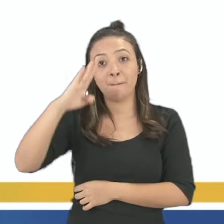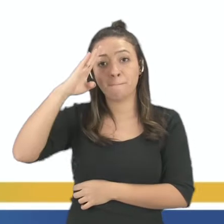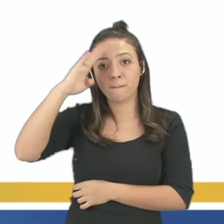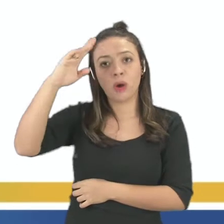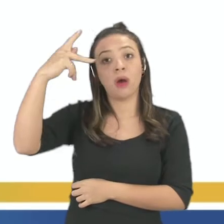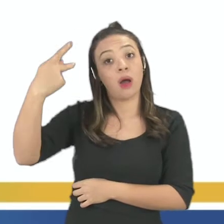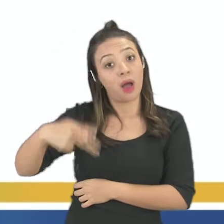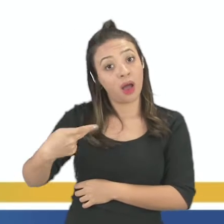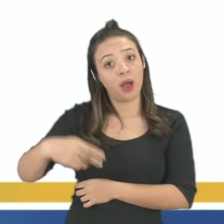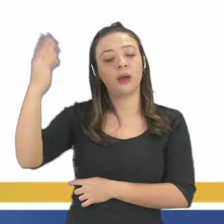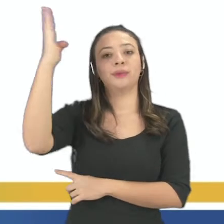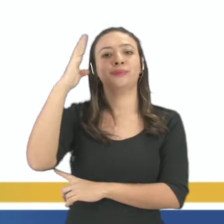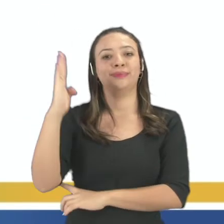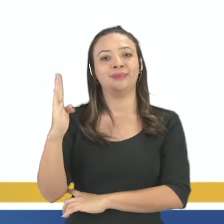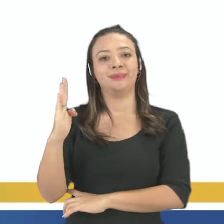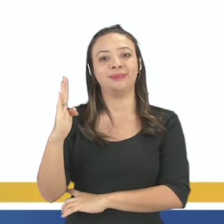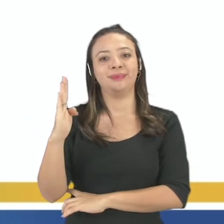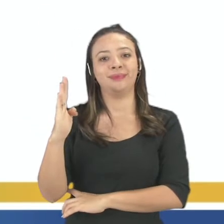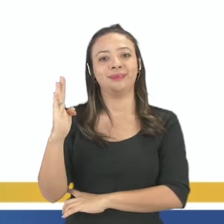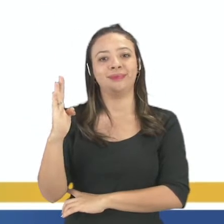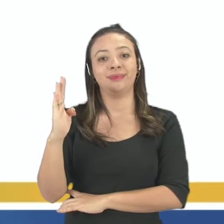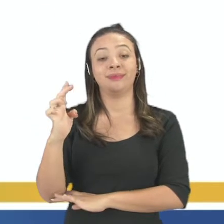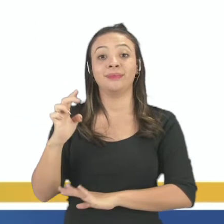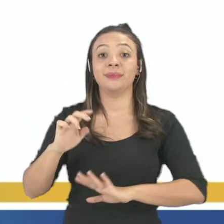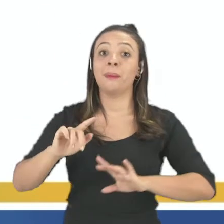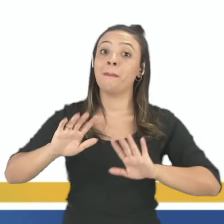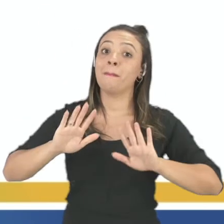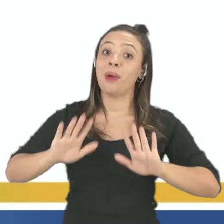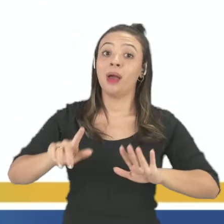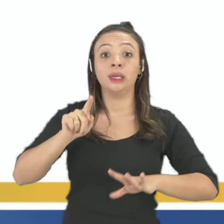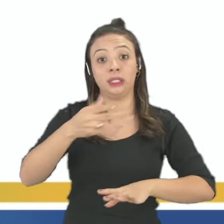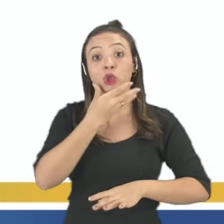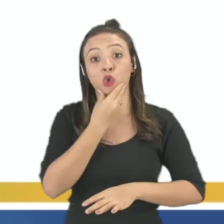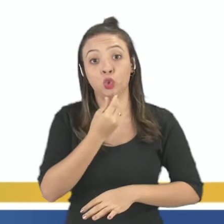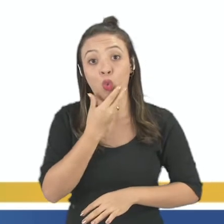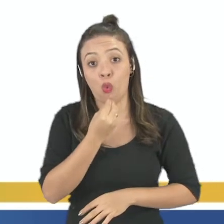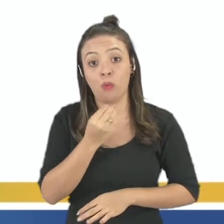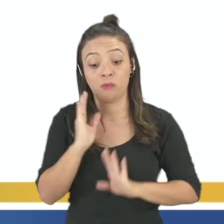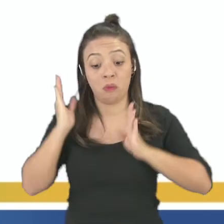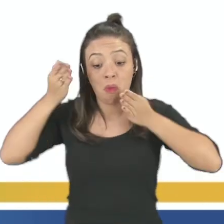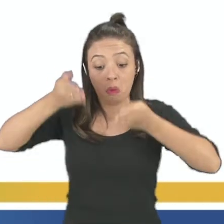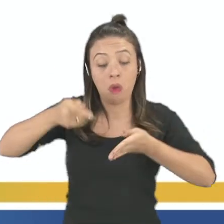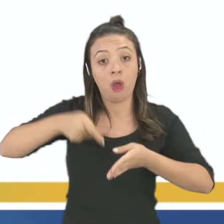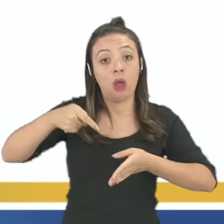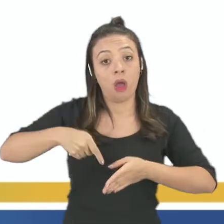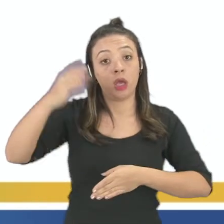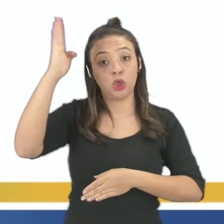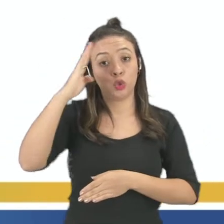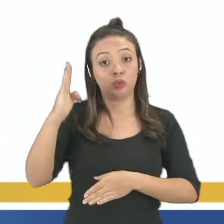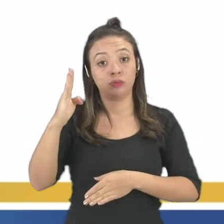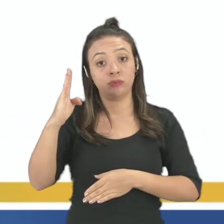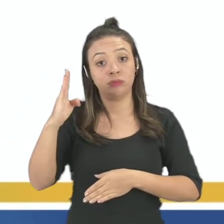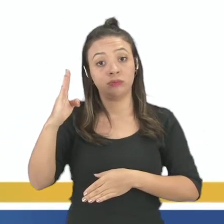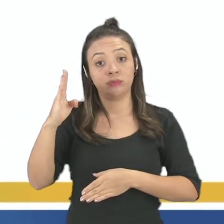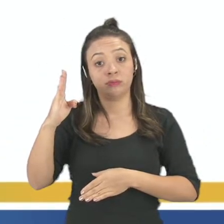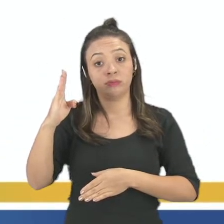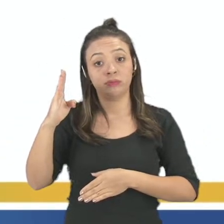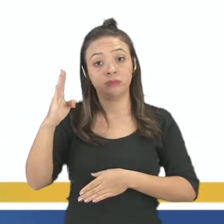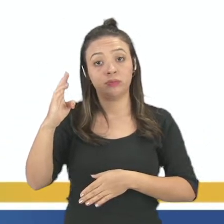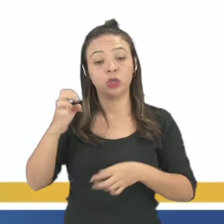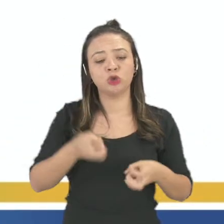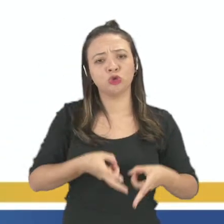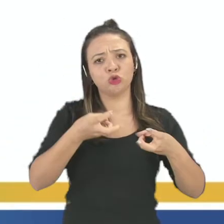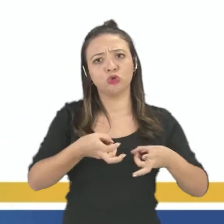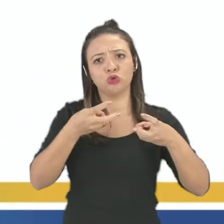aqui do país, aqui do Brasil. O que é que aconteceu? Esse cidadão, Henry, chegou no nosso país e